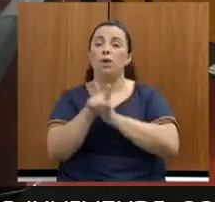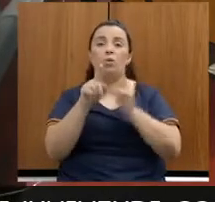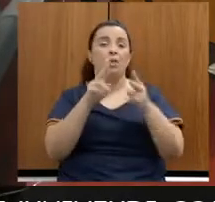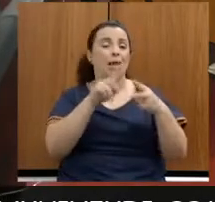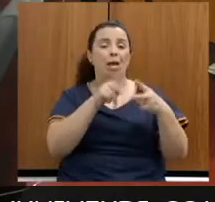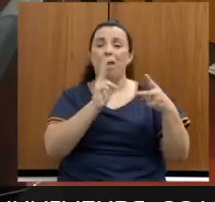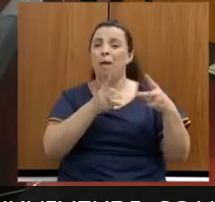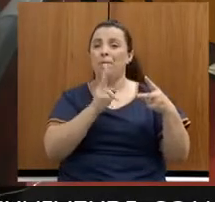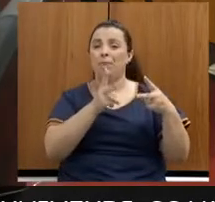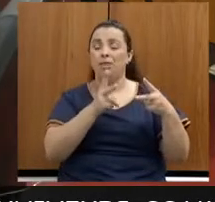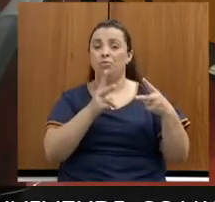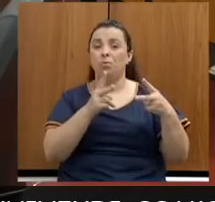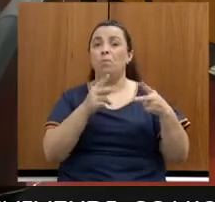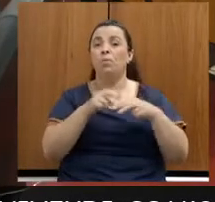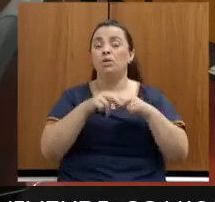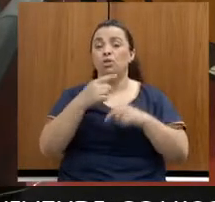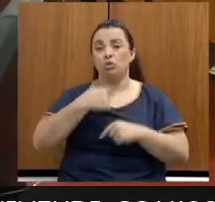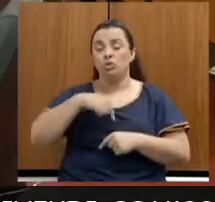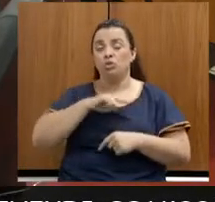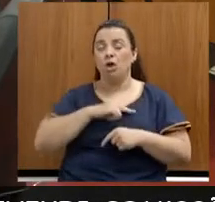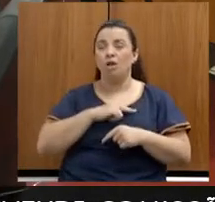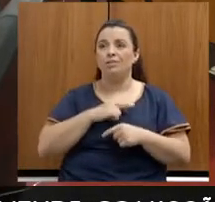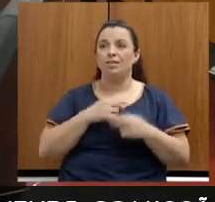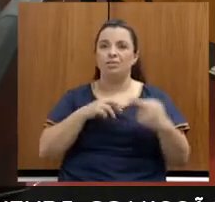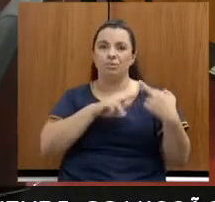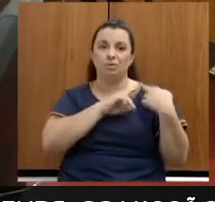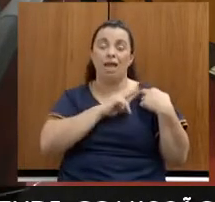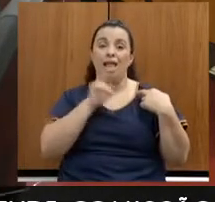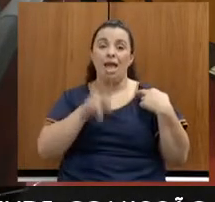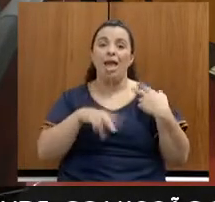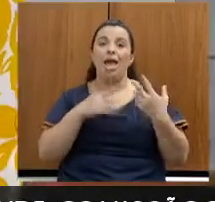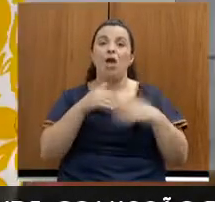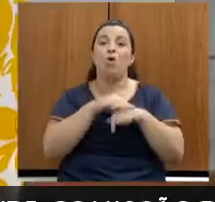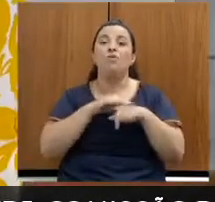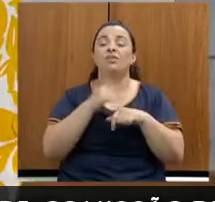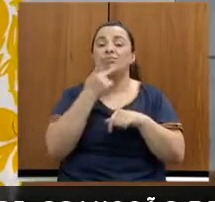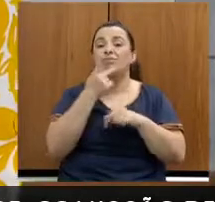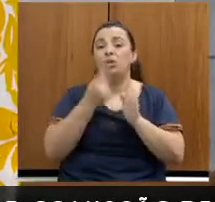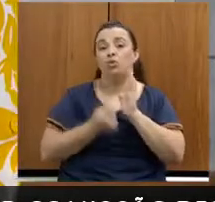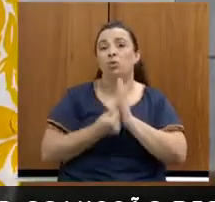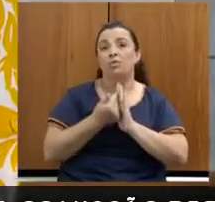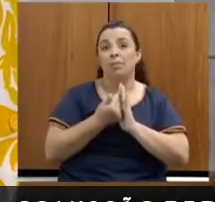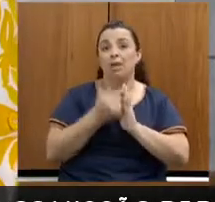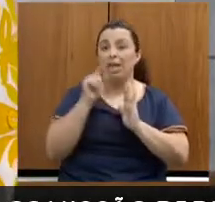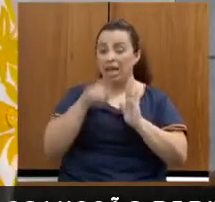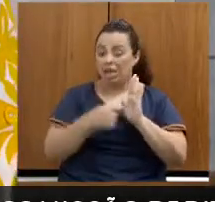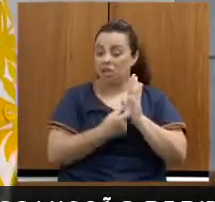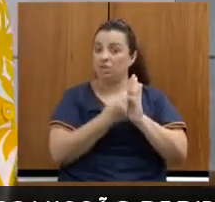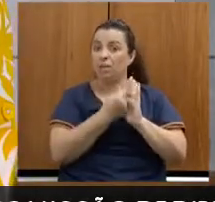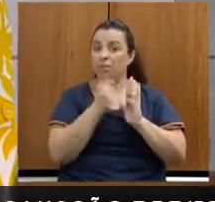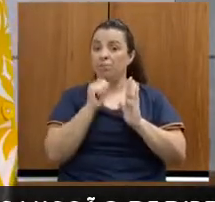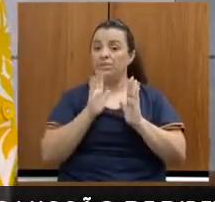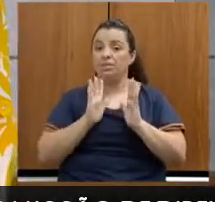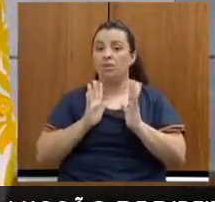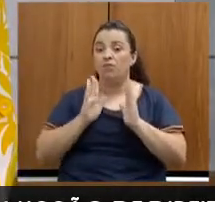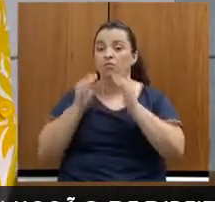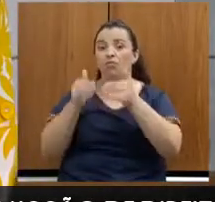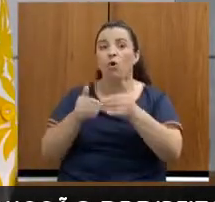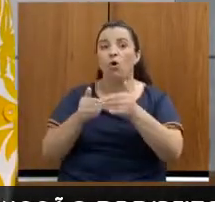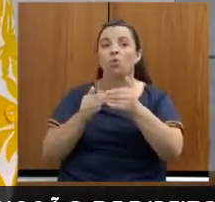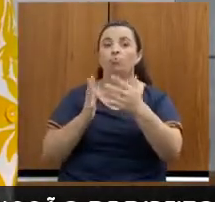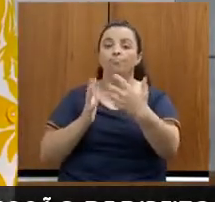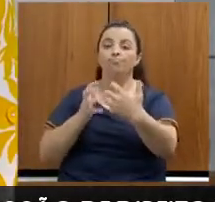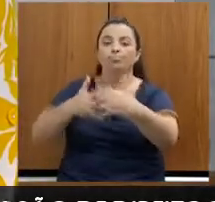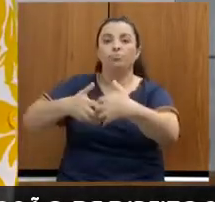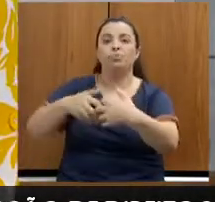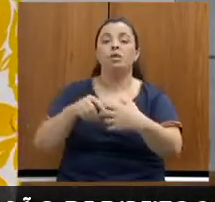é fazer a disputa do orçamento, e o orçamento precisa ir para o é importante para a população. Segundo, eu queria